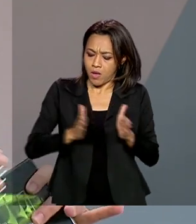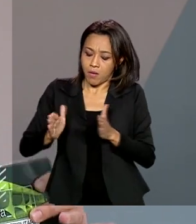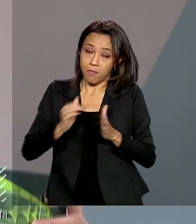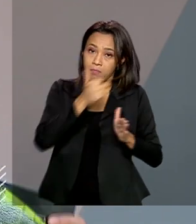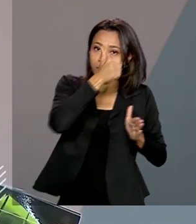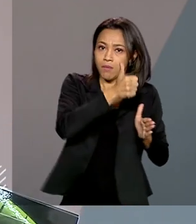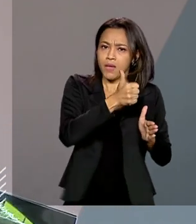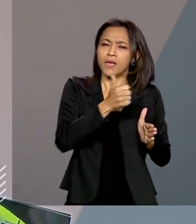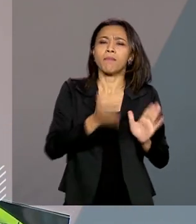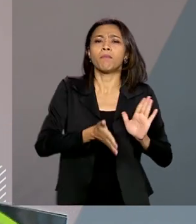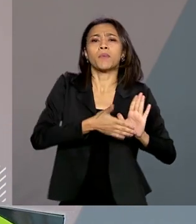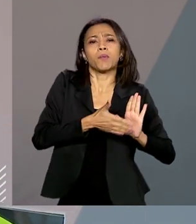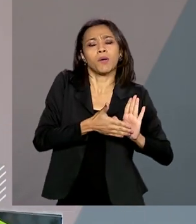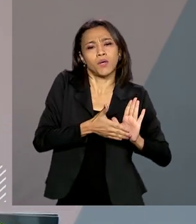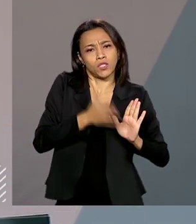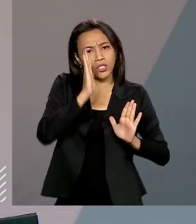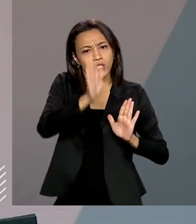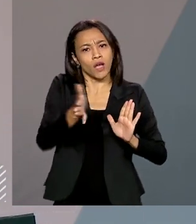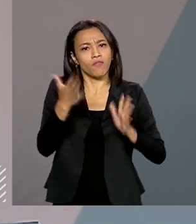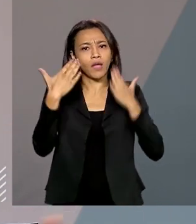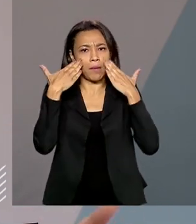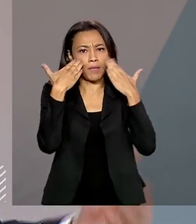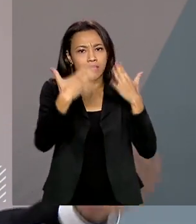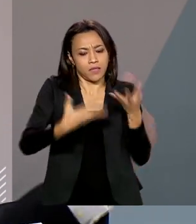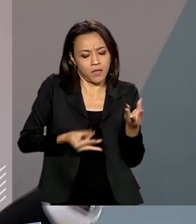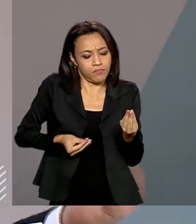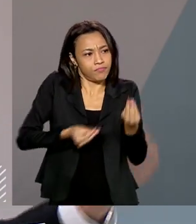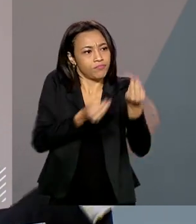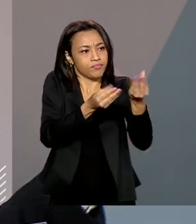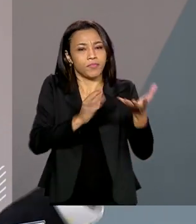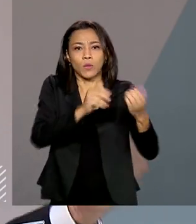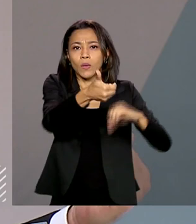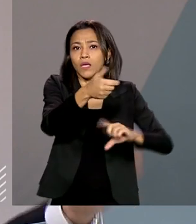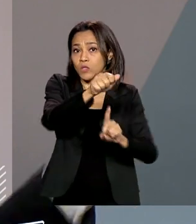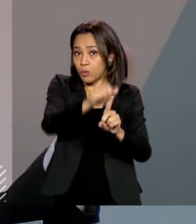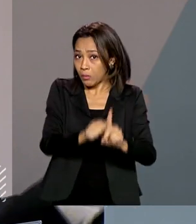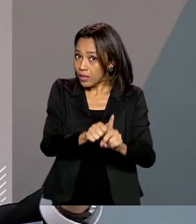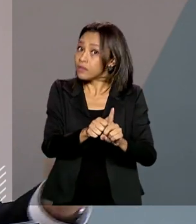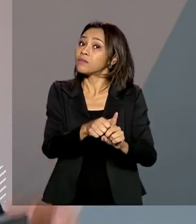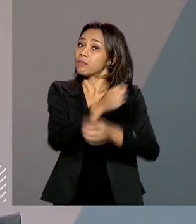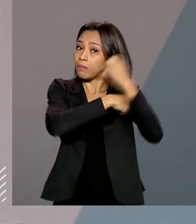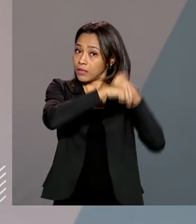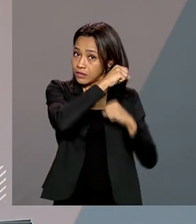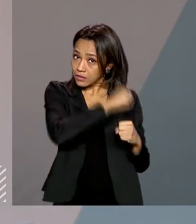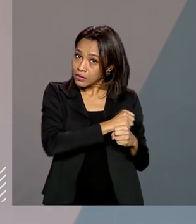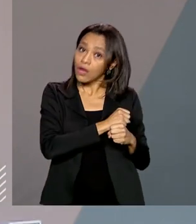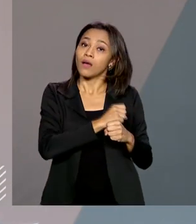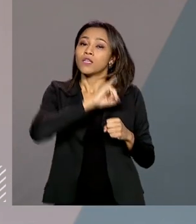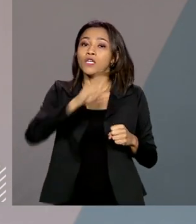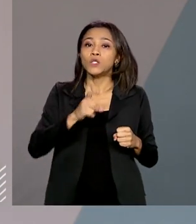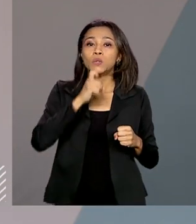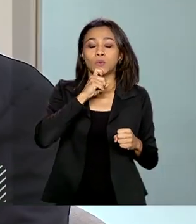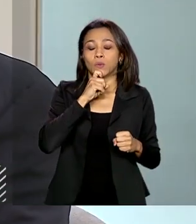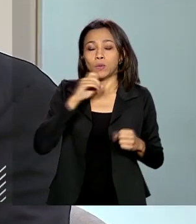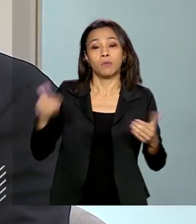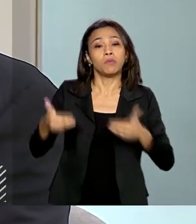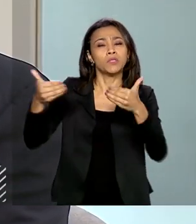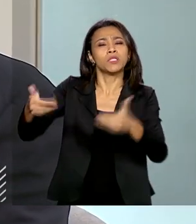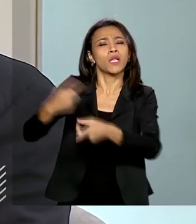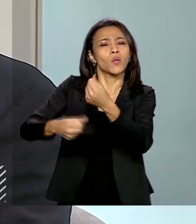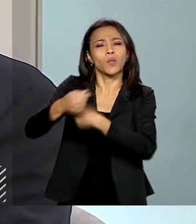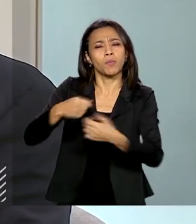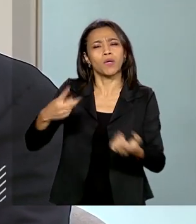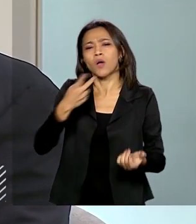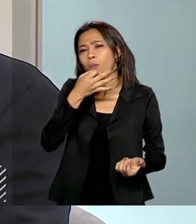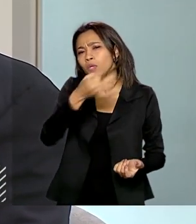essa primeira proposta que foi apresentada ao Congresso Nacional no mês passado, em julho, pelo Ministério da Economia? Bom,